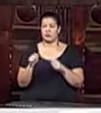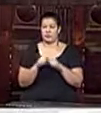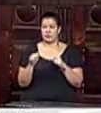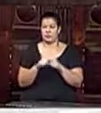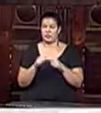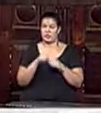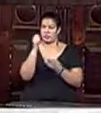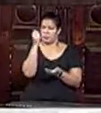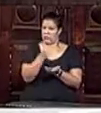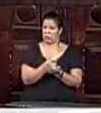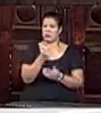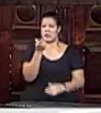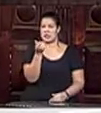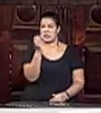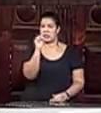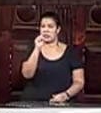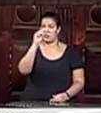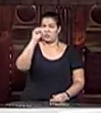milhões,